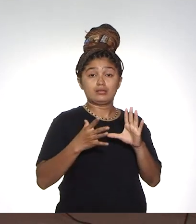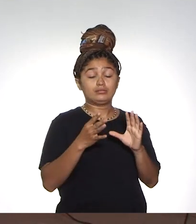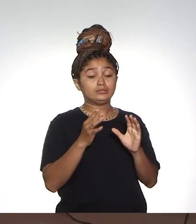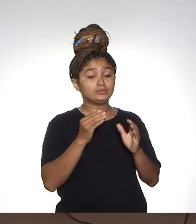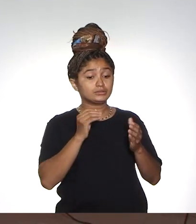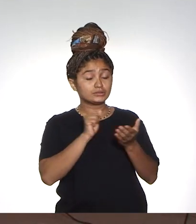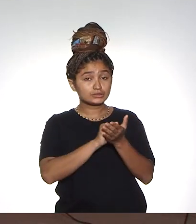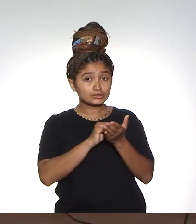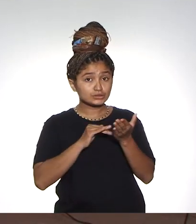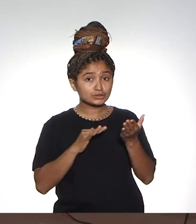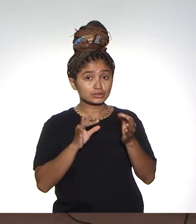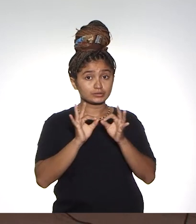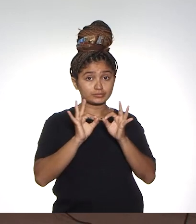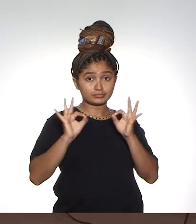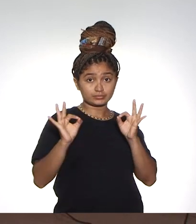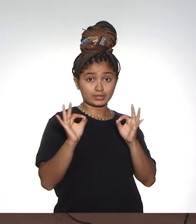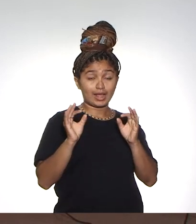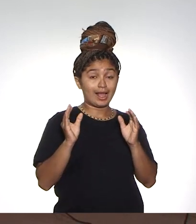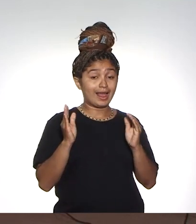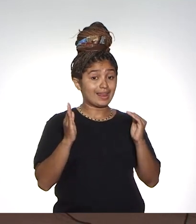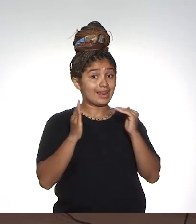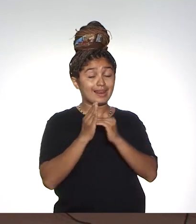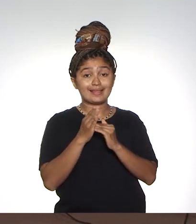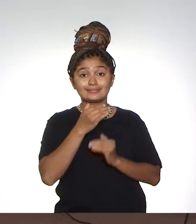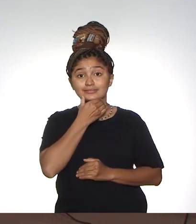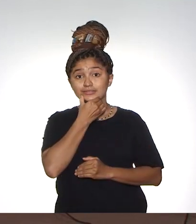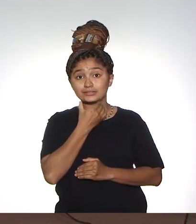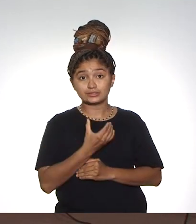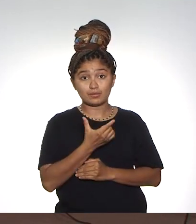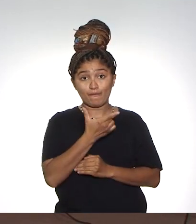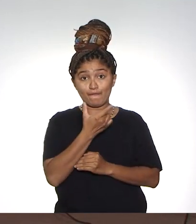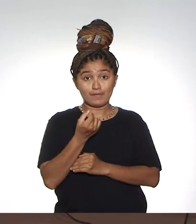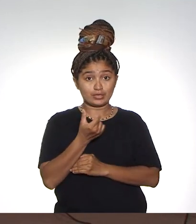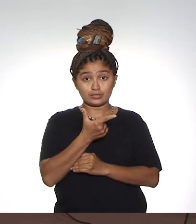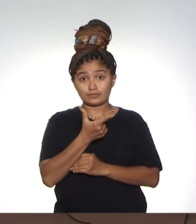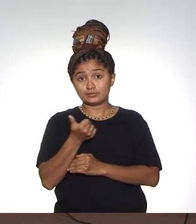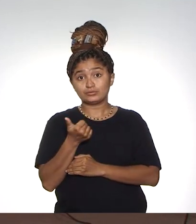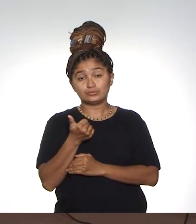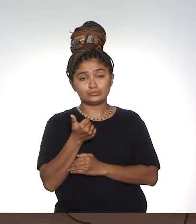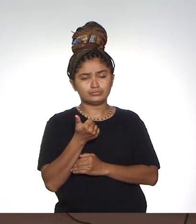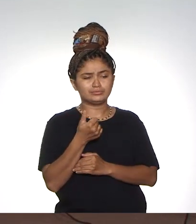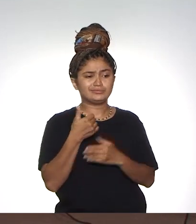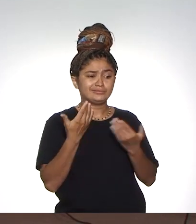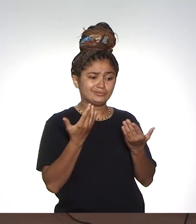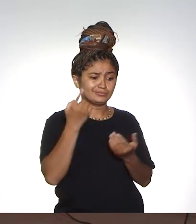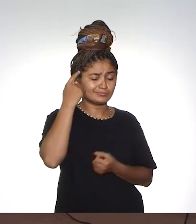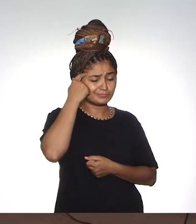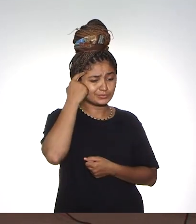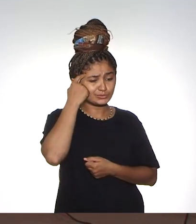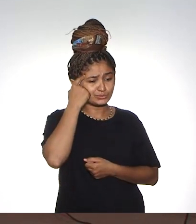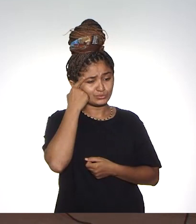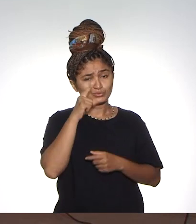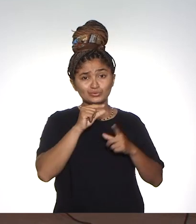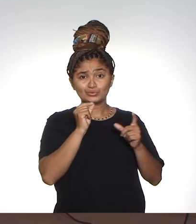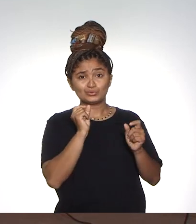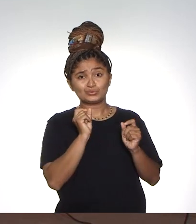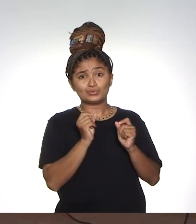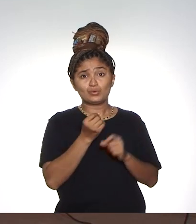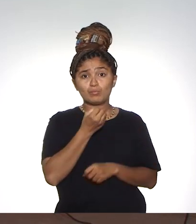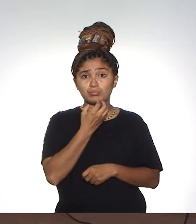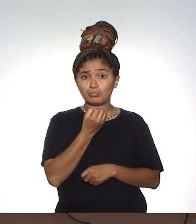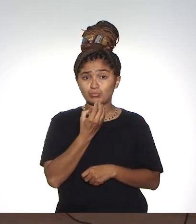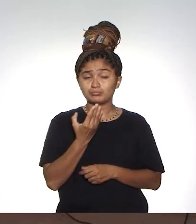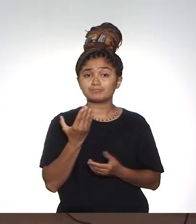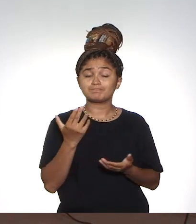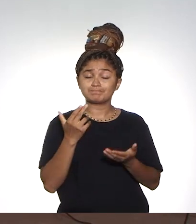remotas até dezembro de 2021. Então, eu acredito que o bom senso prevalece. O que nós